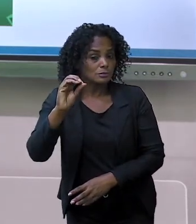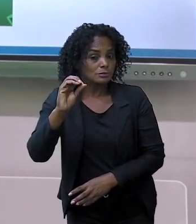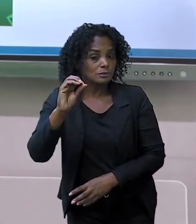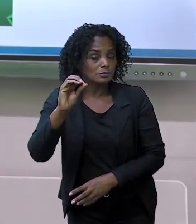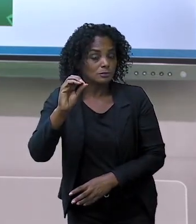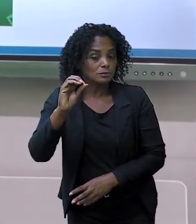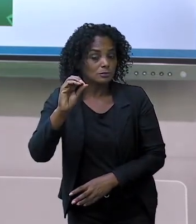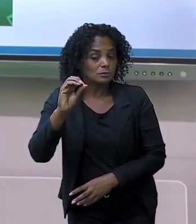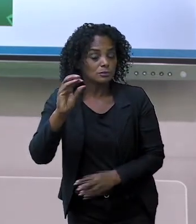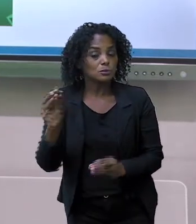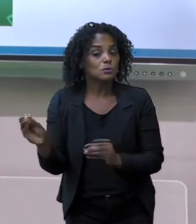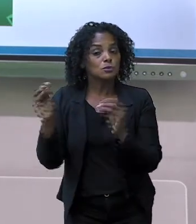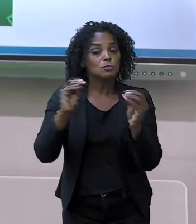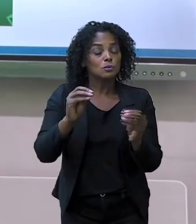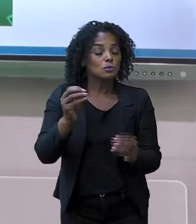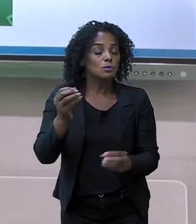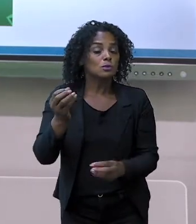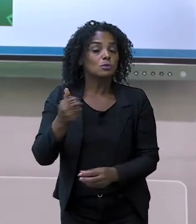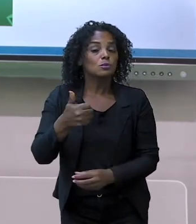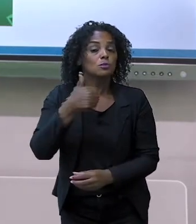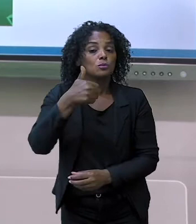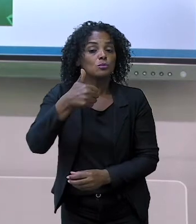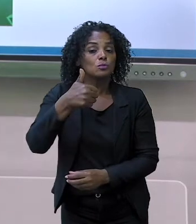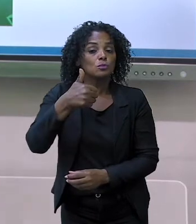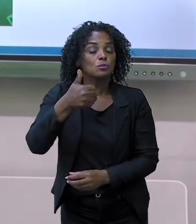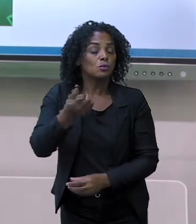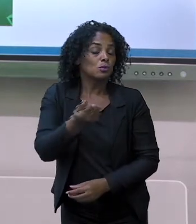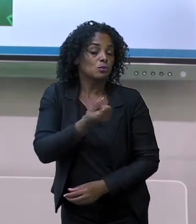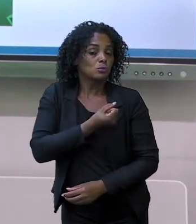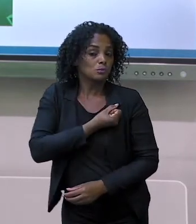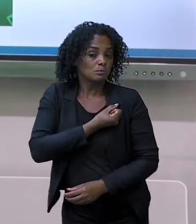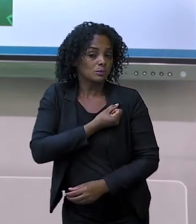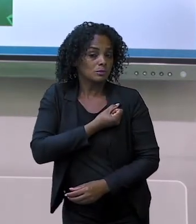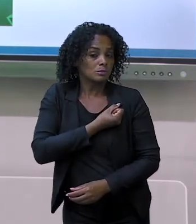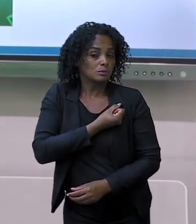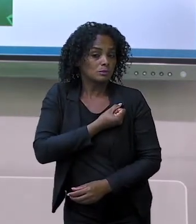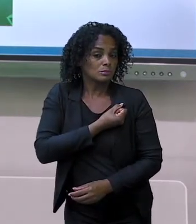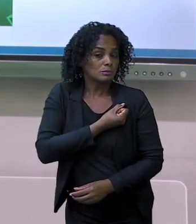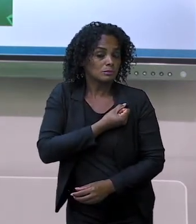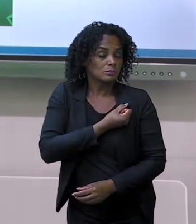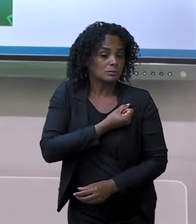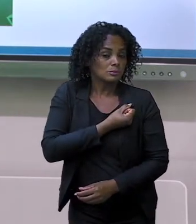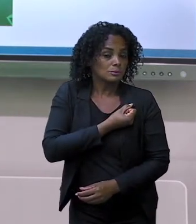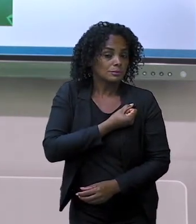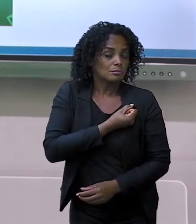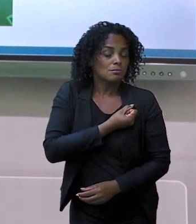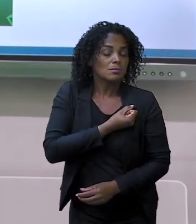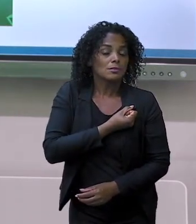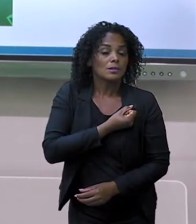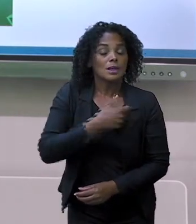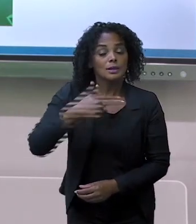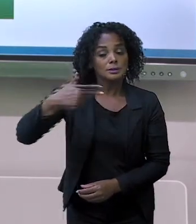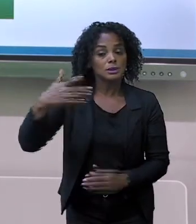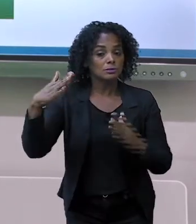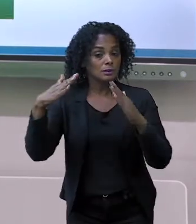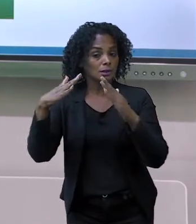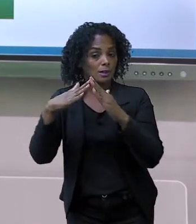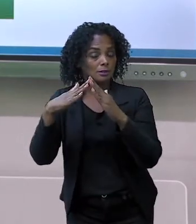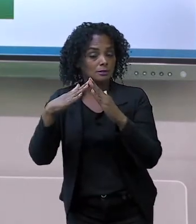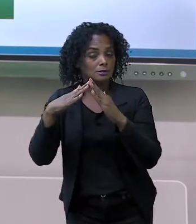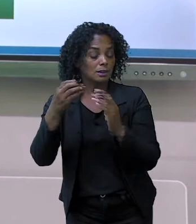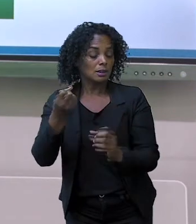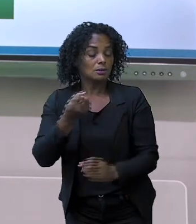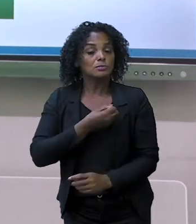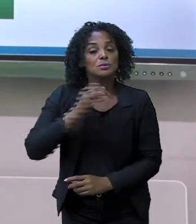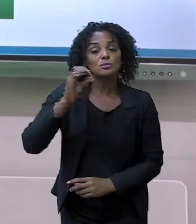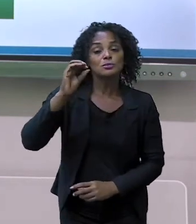numeral um aqui e o zero aqui, nas unidades, porque não tem nada ali. Não é assim? E